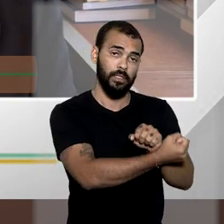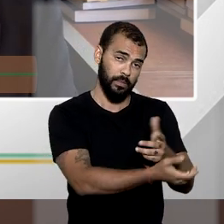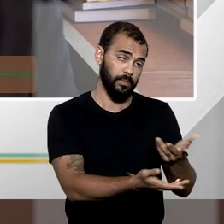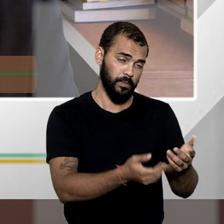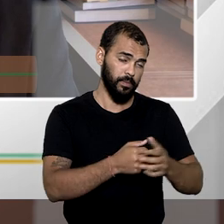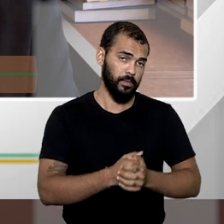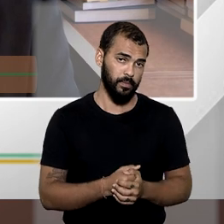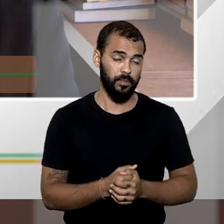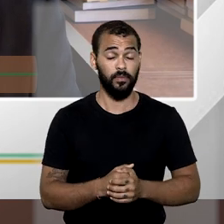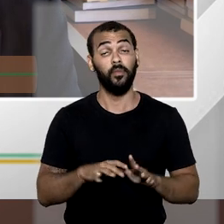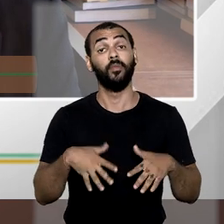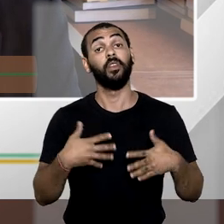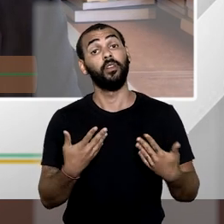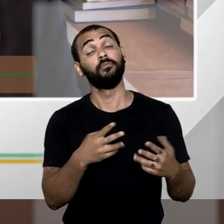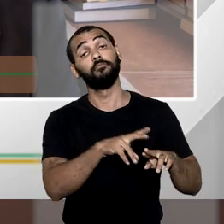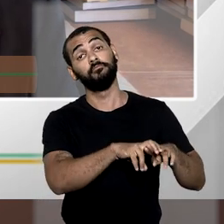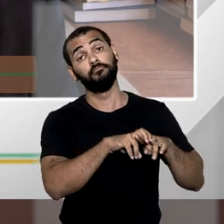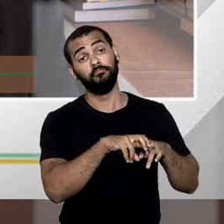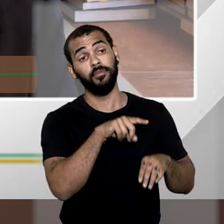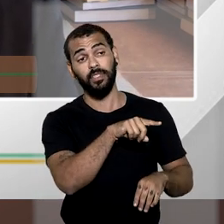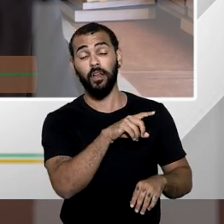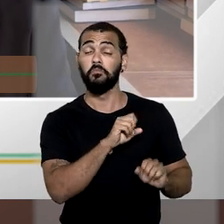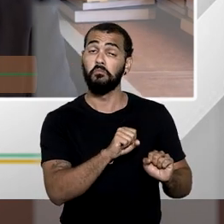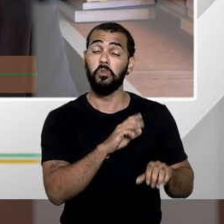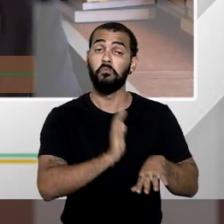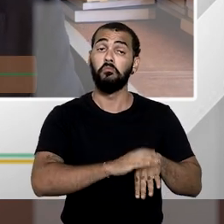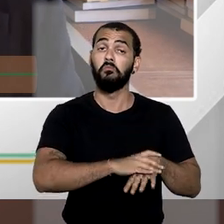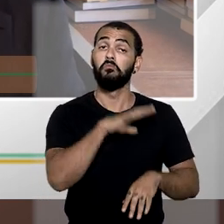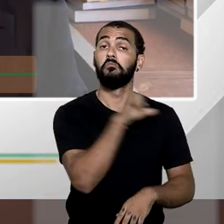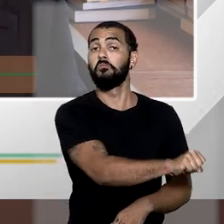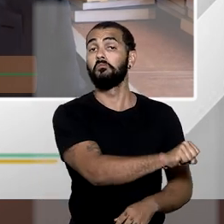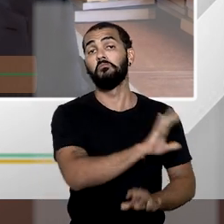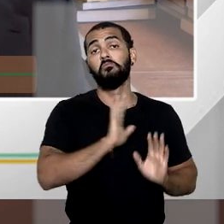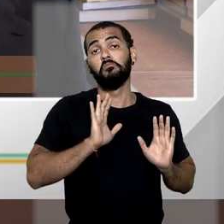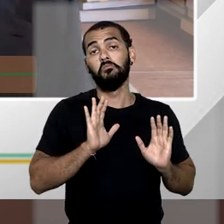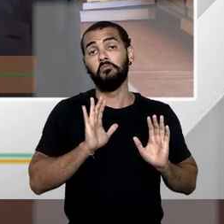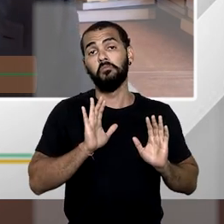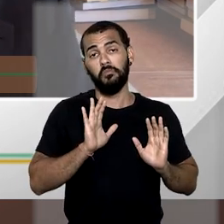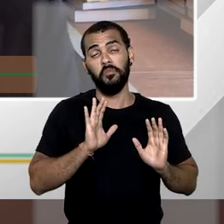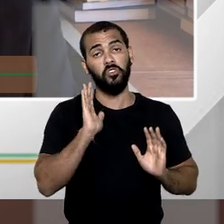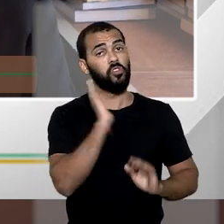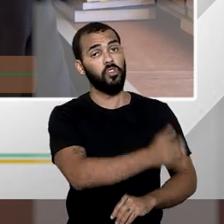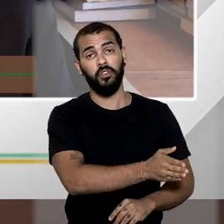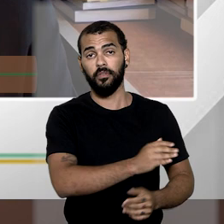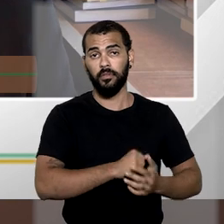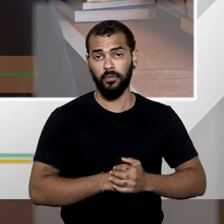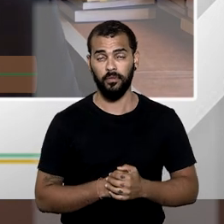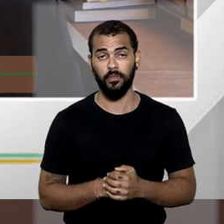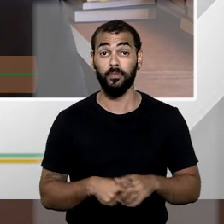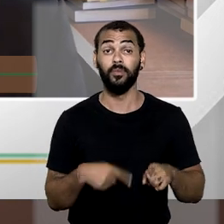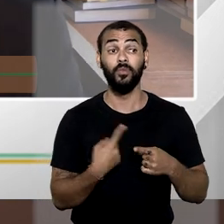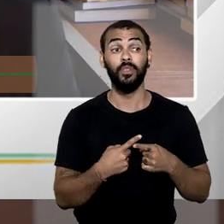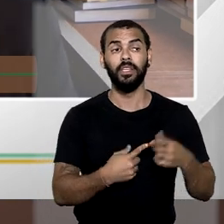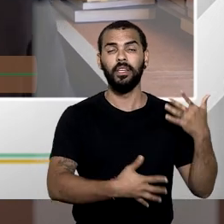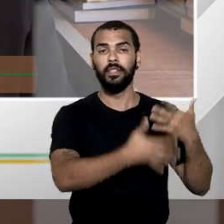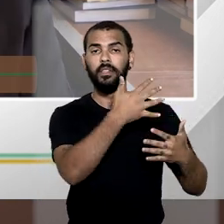Isso implica, por conseguinte, a desapropriação e a destinação das propriedades para a finalidade social.